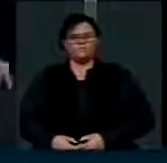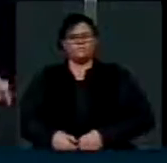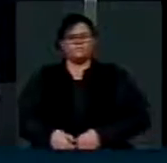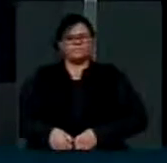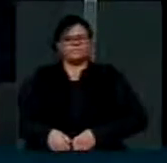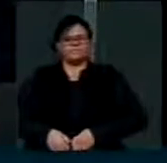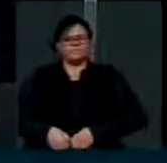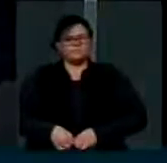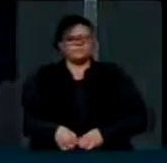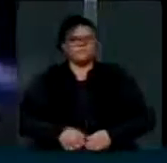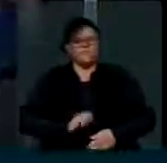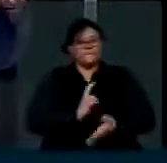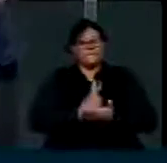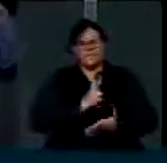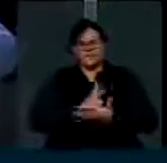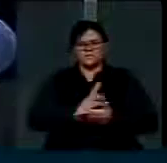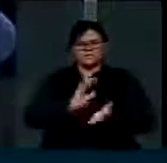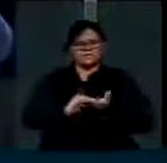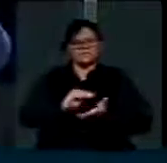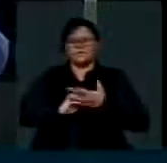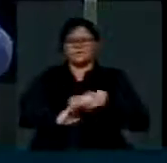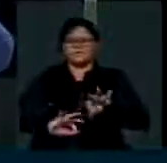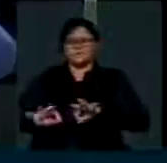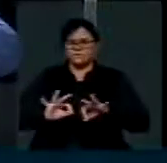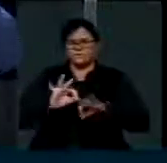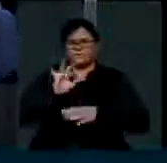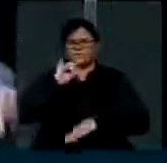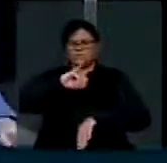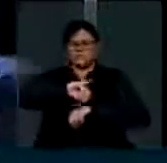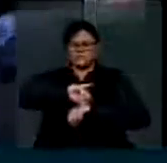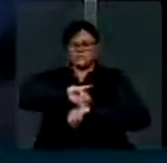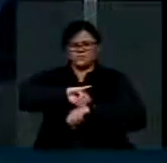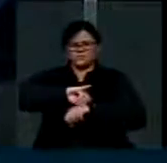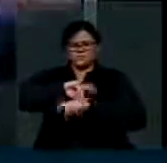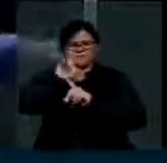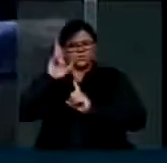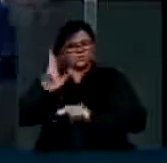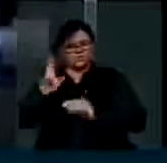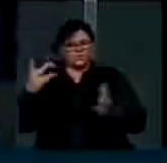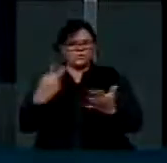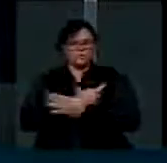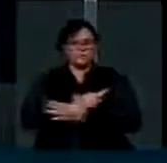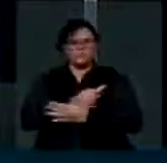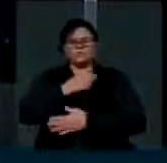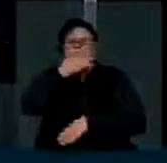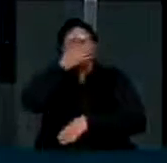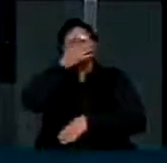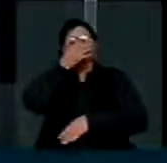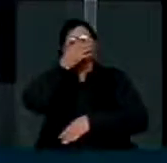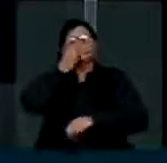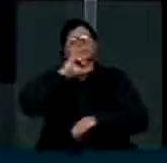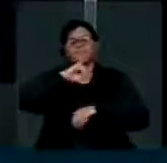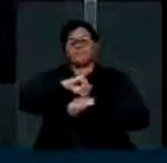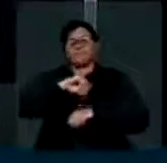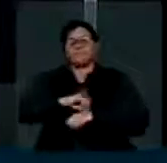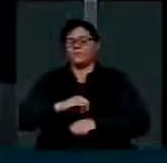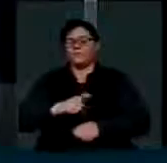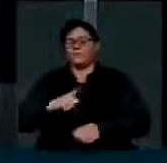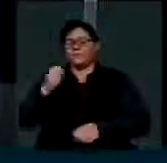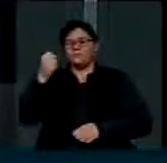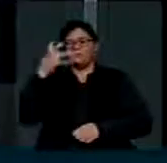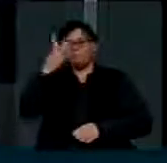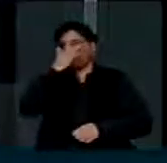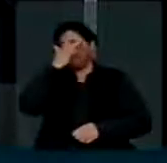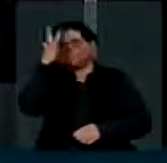para a capital, que deu no que deu com as fortes chuvas dessa semana, que tomaram conta da nossa cidade, deixaram centenas e